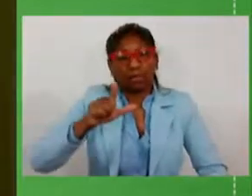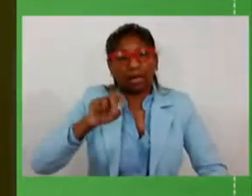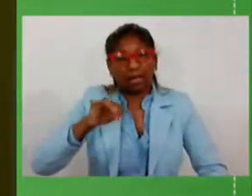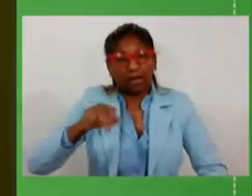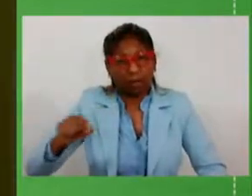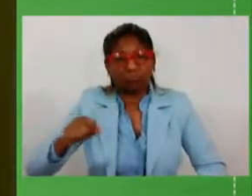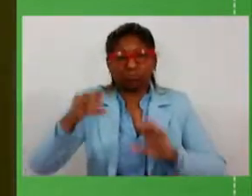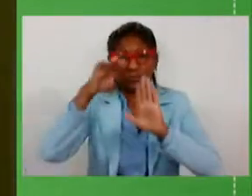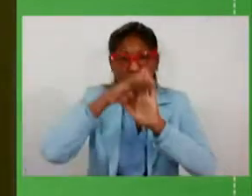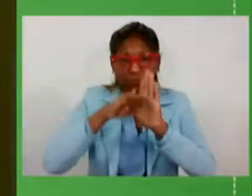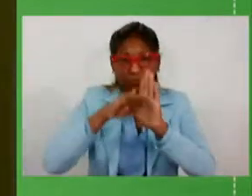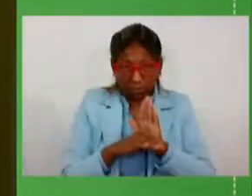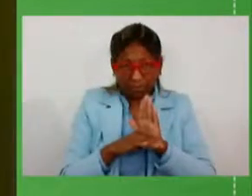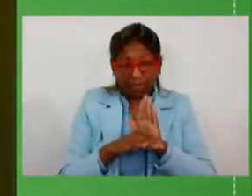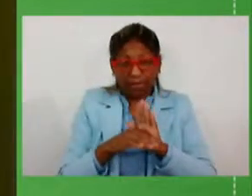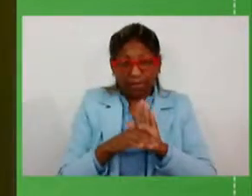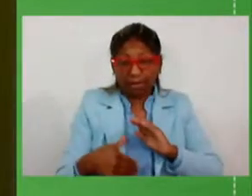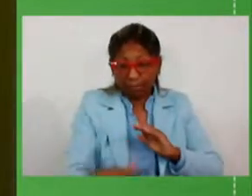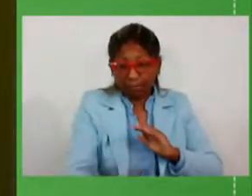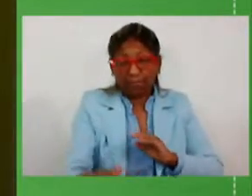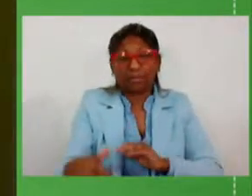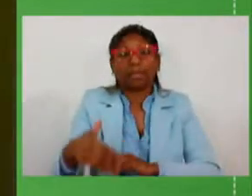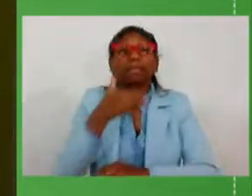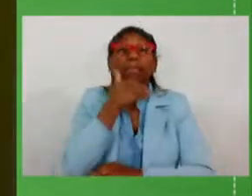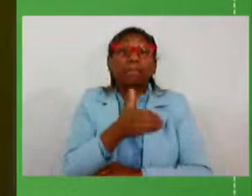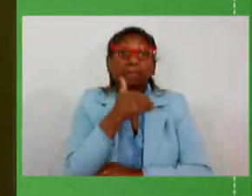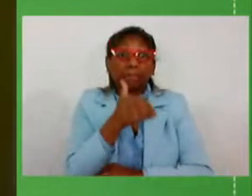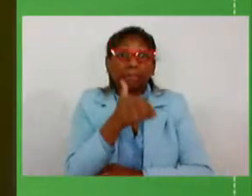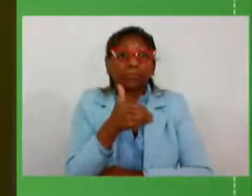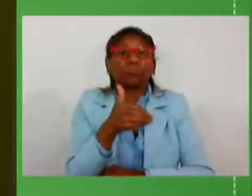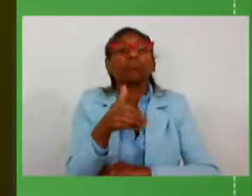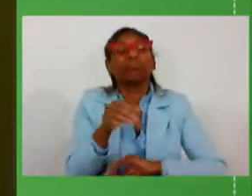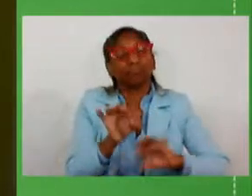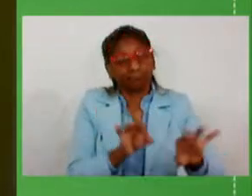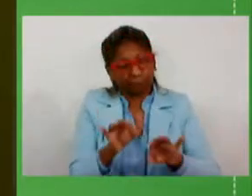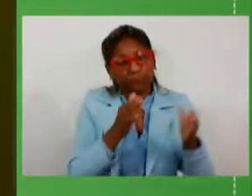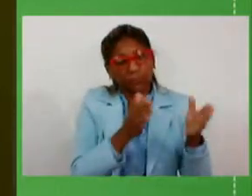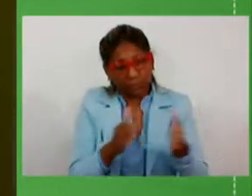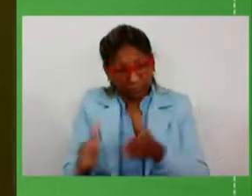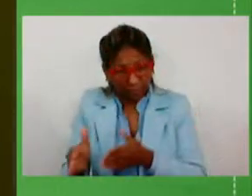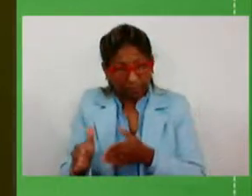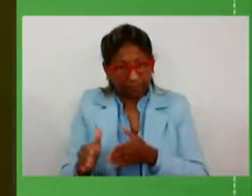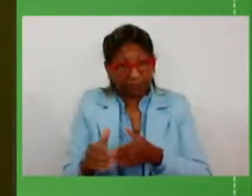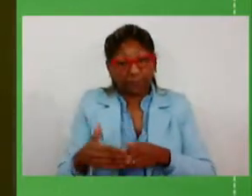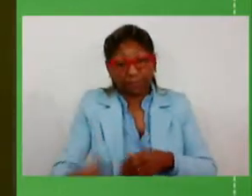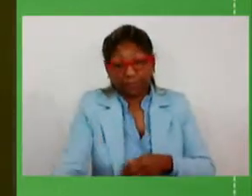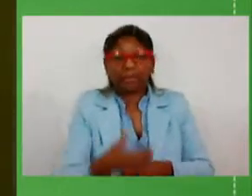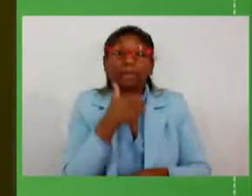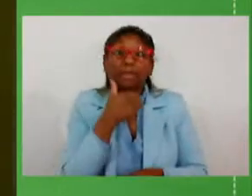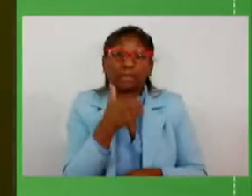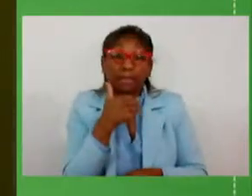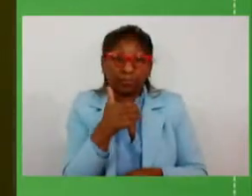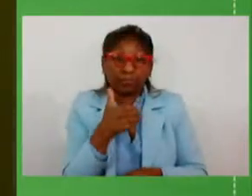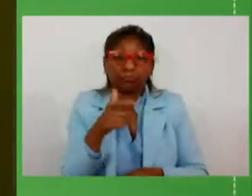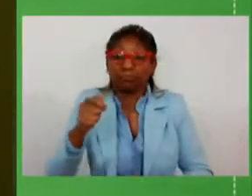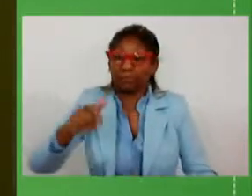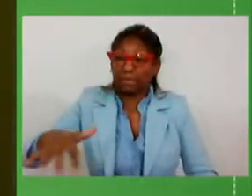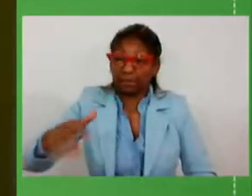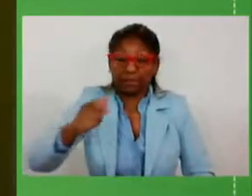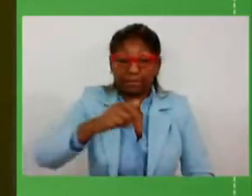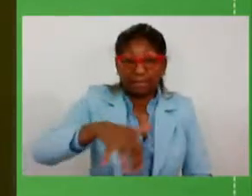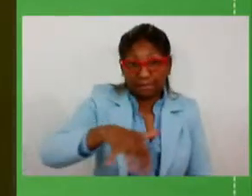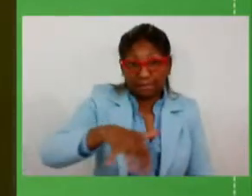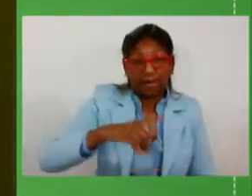leilões acontecem até dezembro, até o final deste ano, nós deveremos ter os leilões das áreas que nós vamos